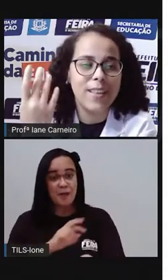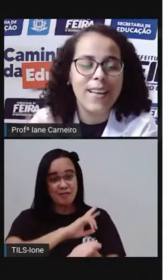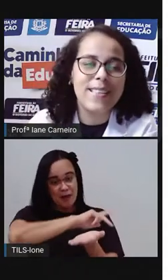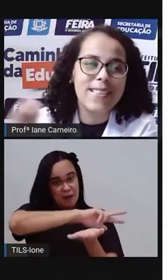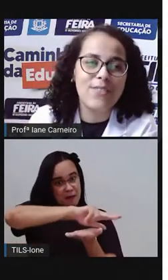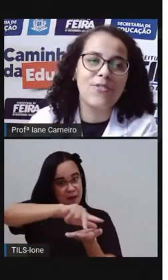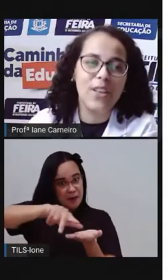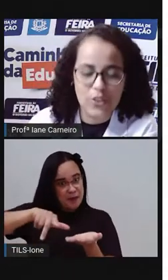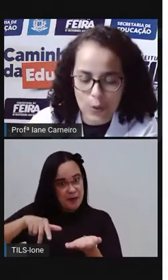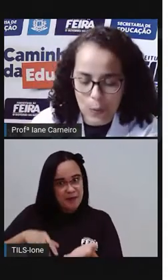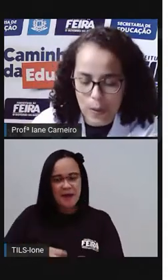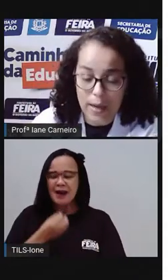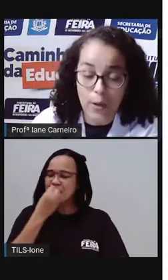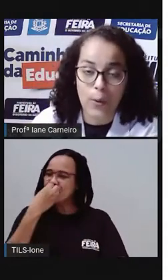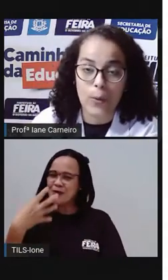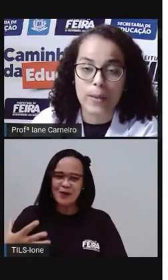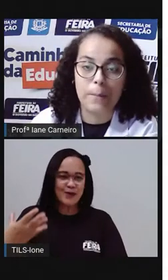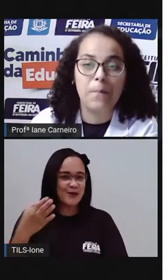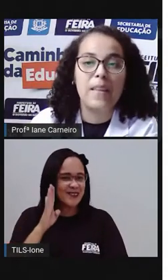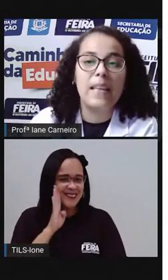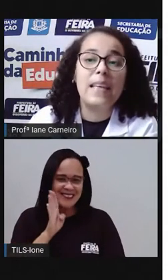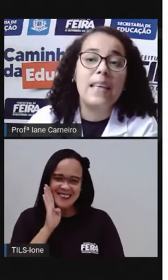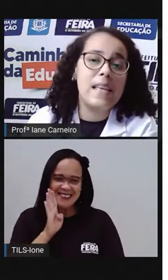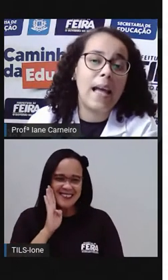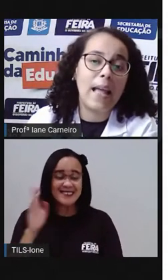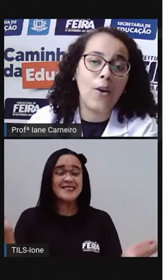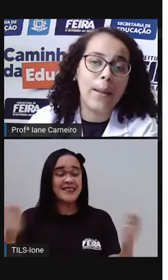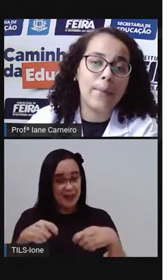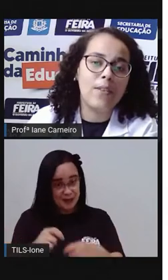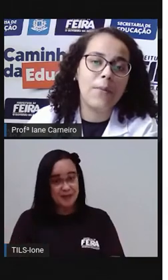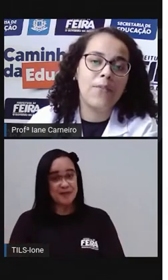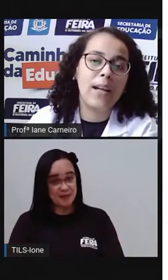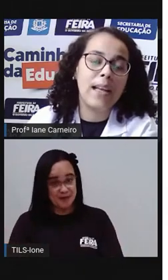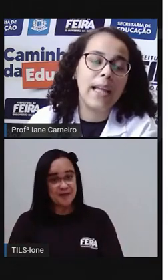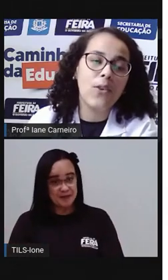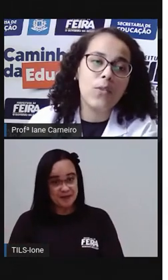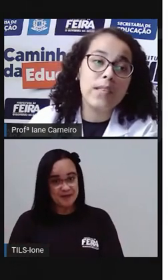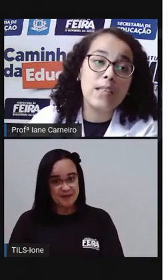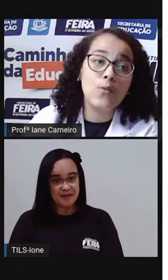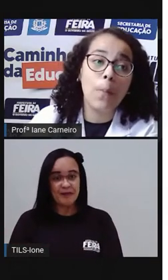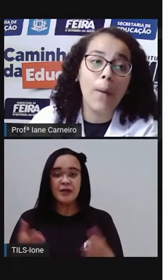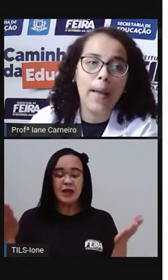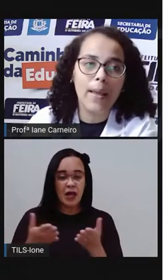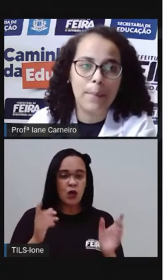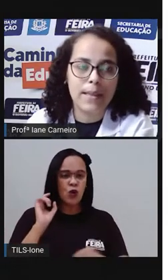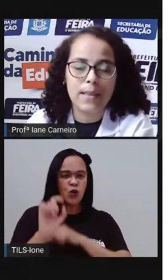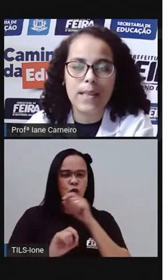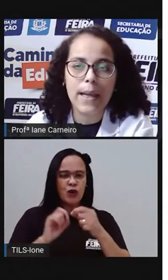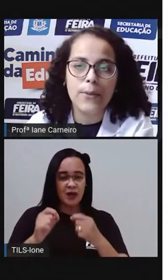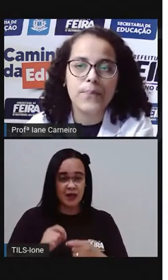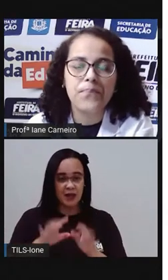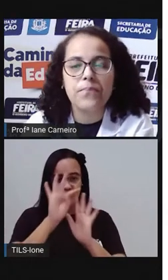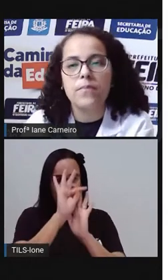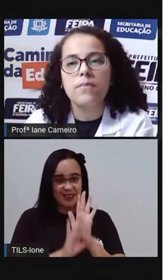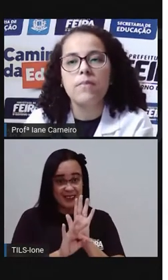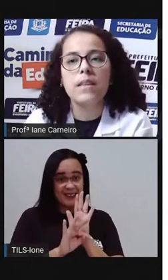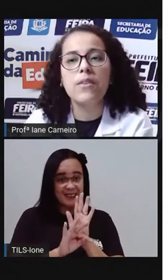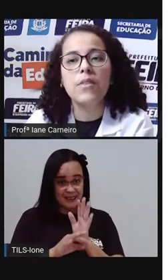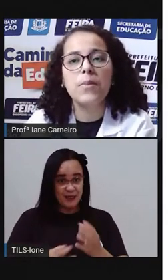se divertir com a corda. E aí agora a Pró vai ler com vocês o poema, está certo?